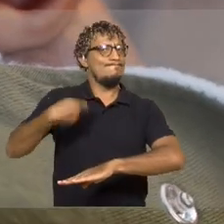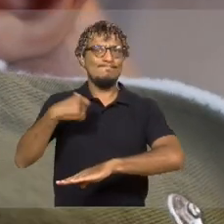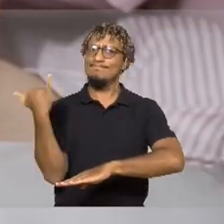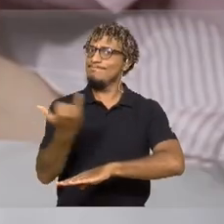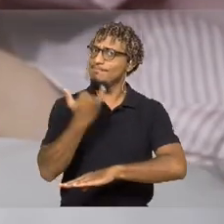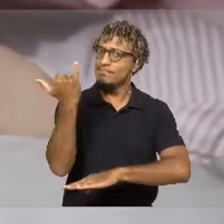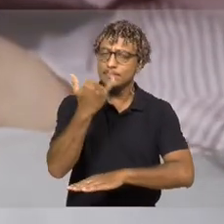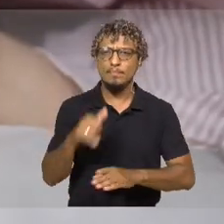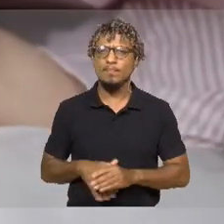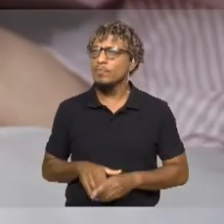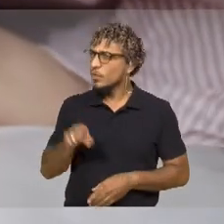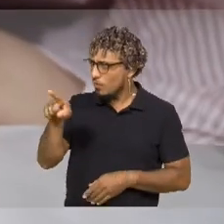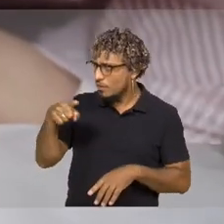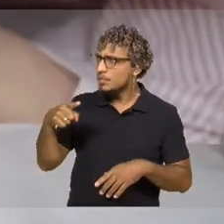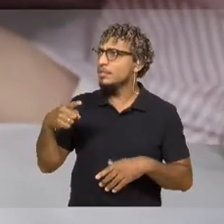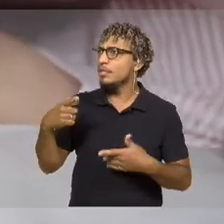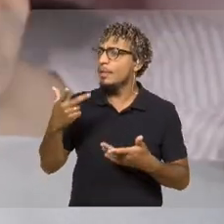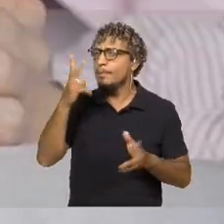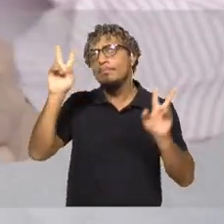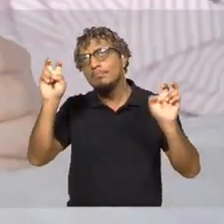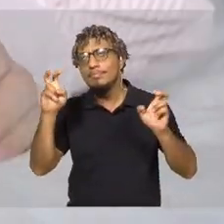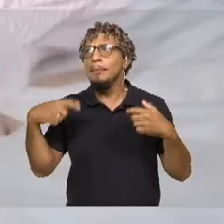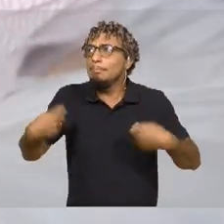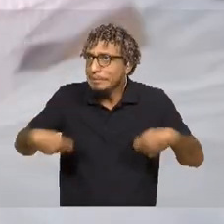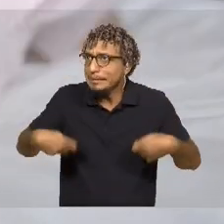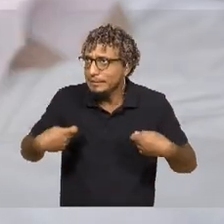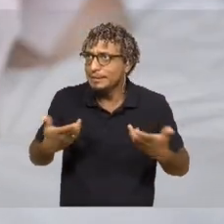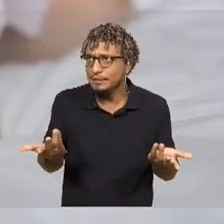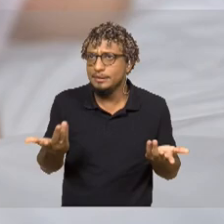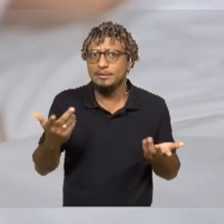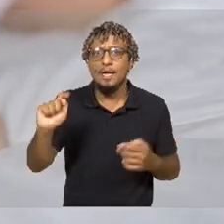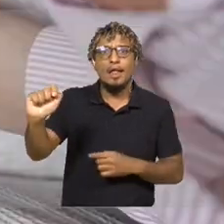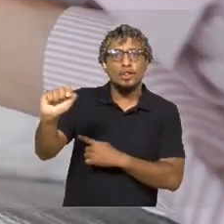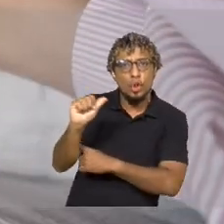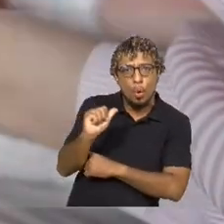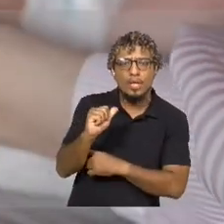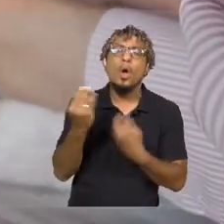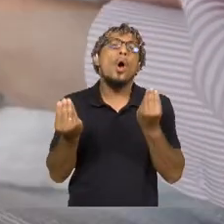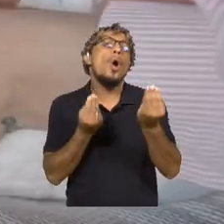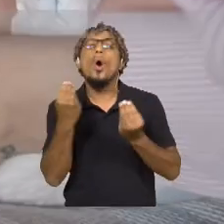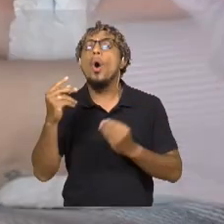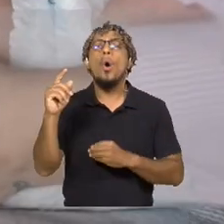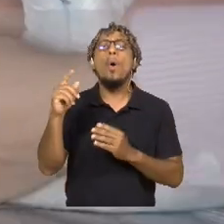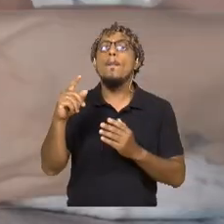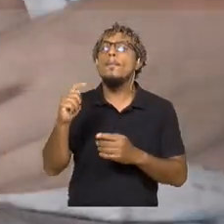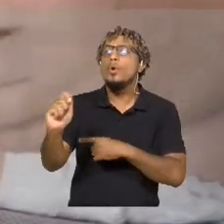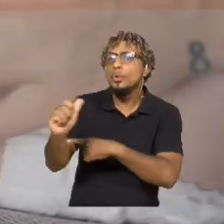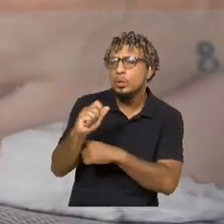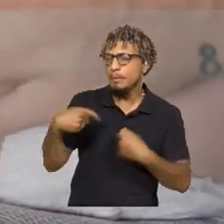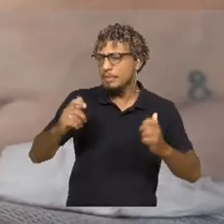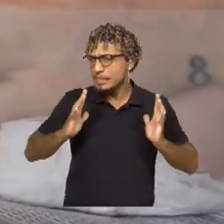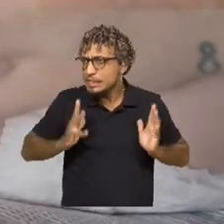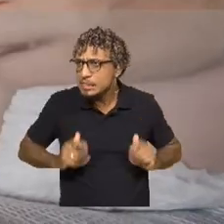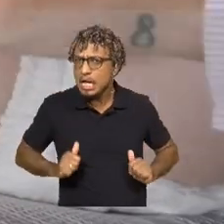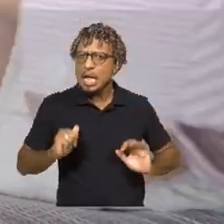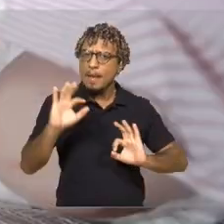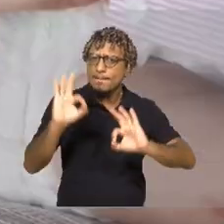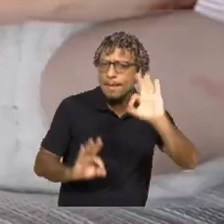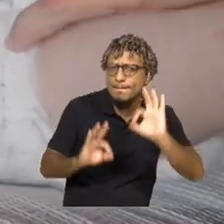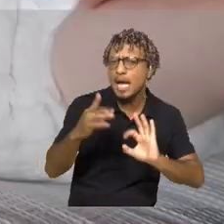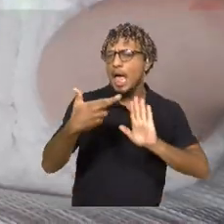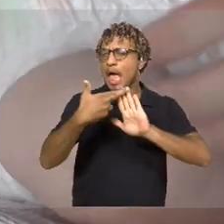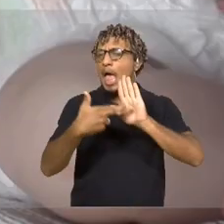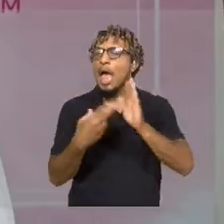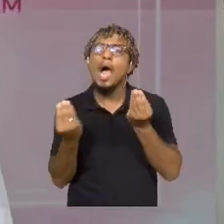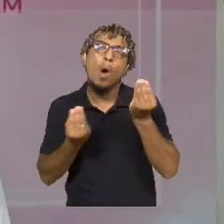também da doação do leite materno, né? Como essa doação acontece? Ela precisa ter um critério, toda uma higienização, uma preparação para que